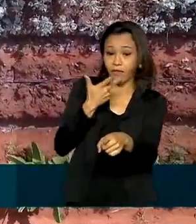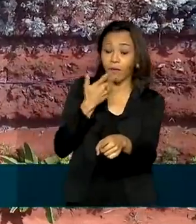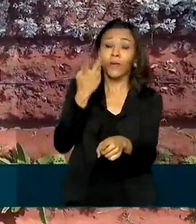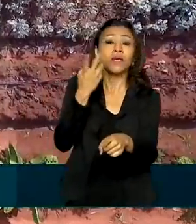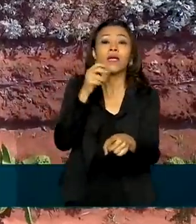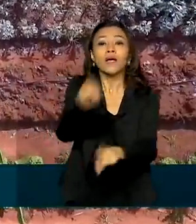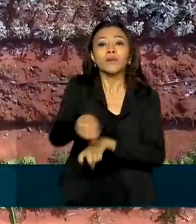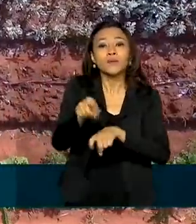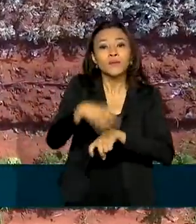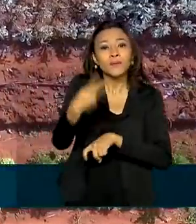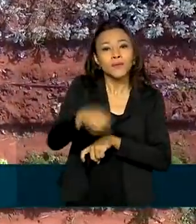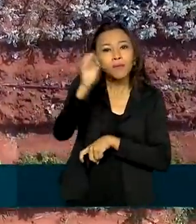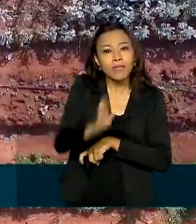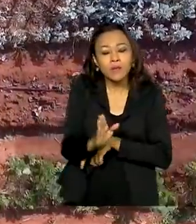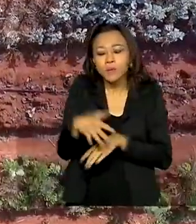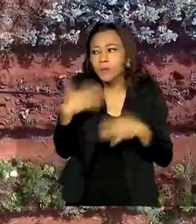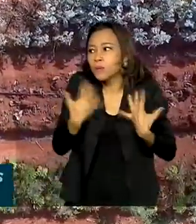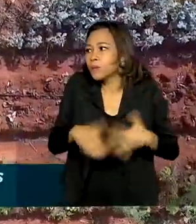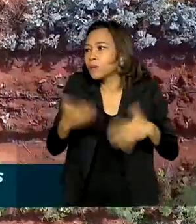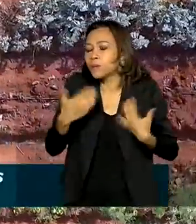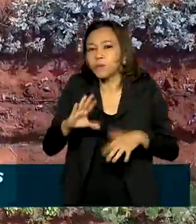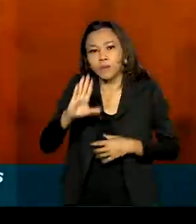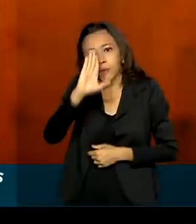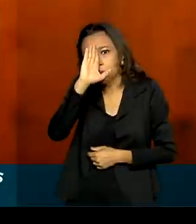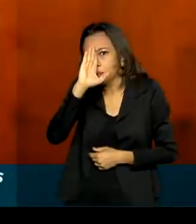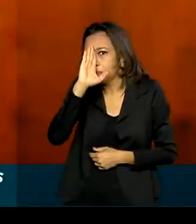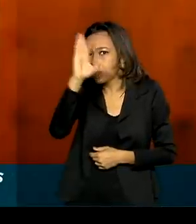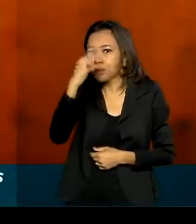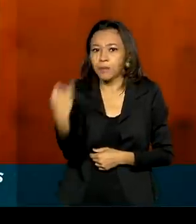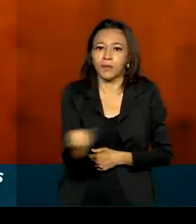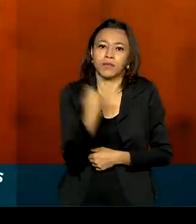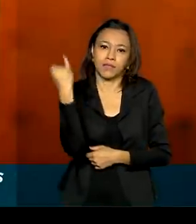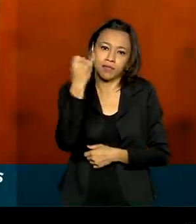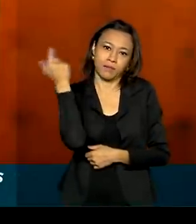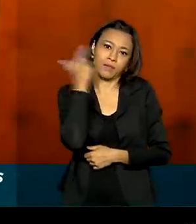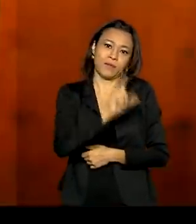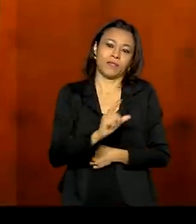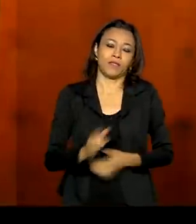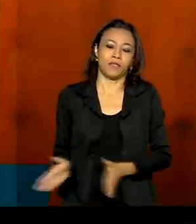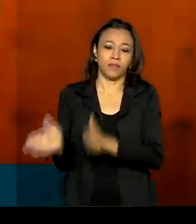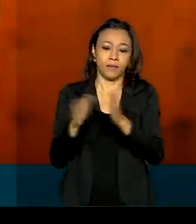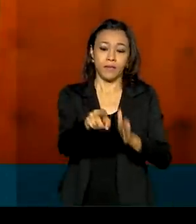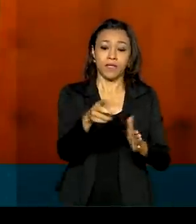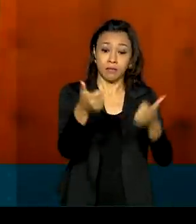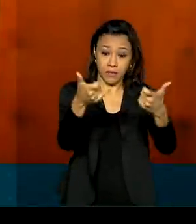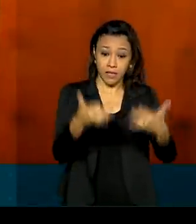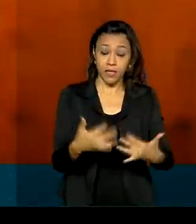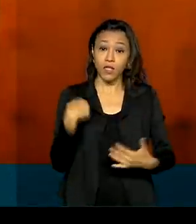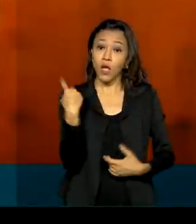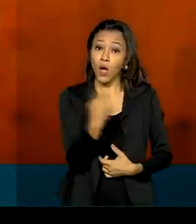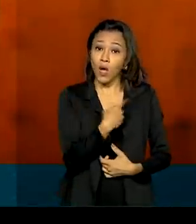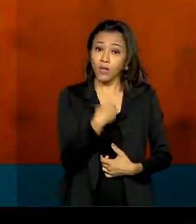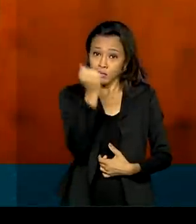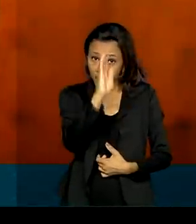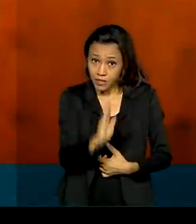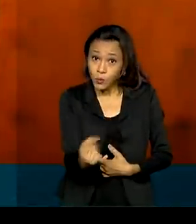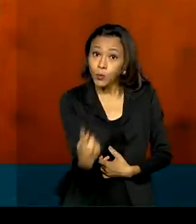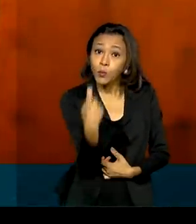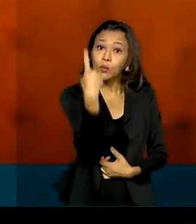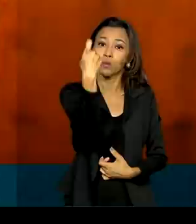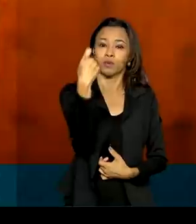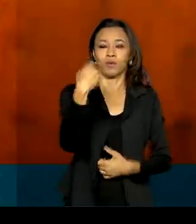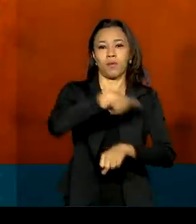brasileira é peça-chave para esta conquista. Somos um dos únicos países do mundo capazes de